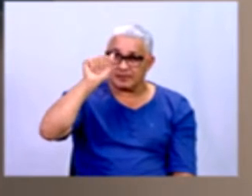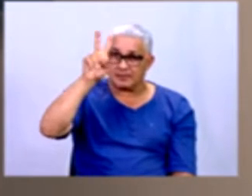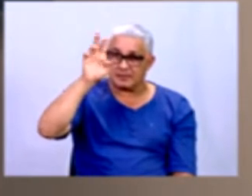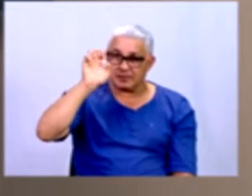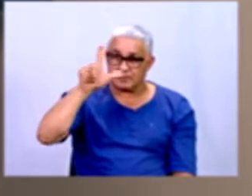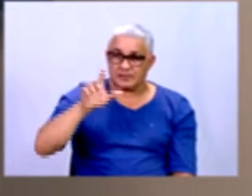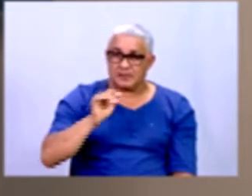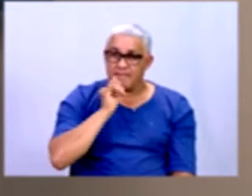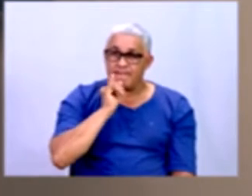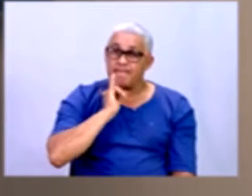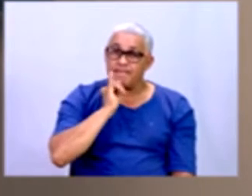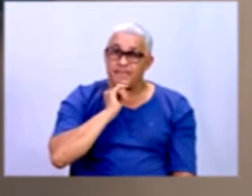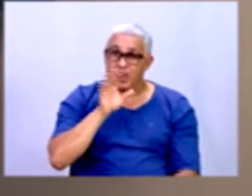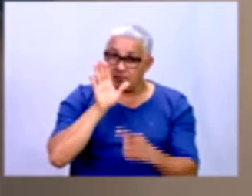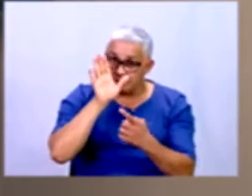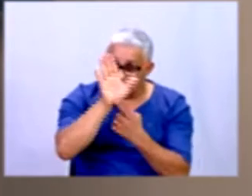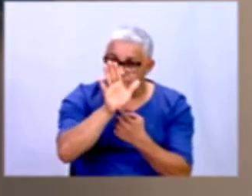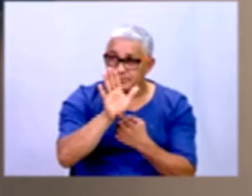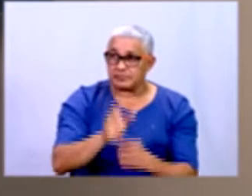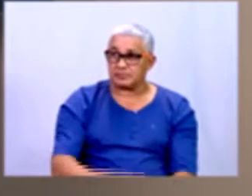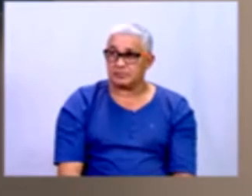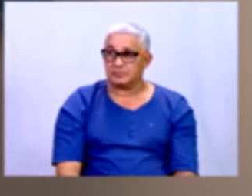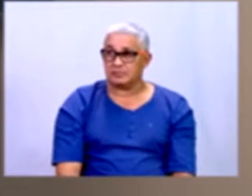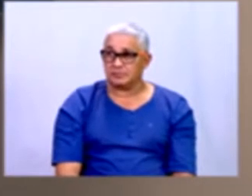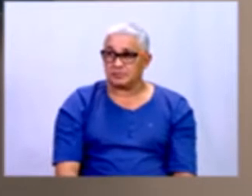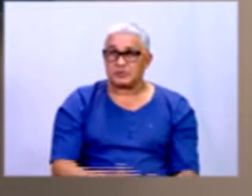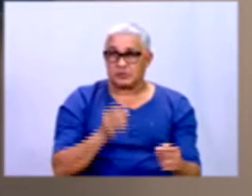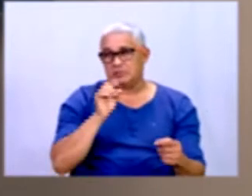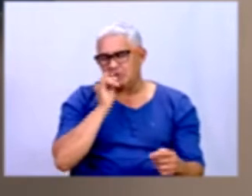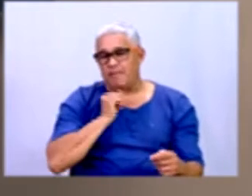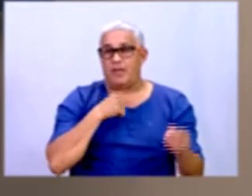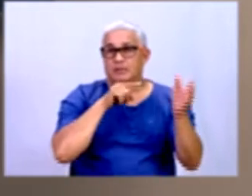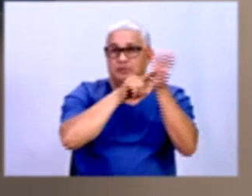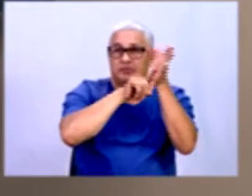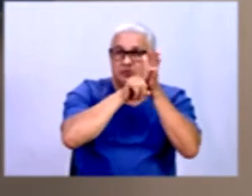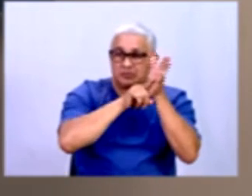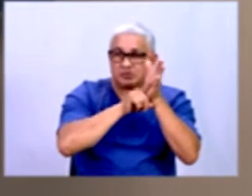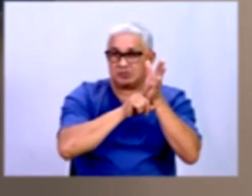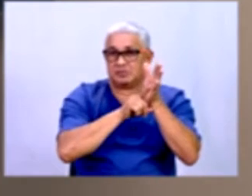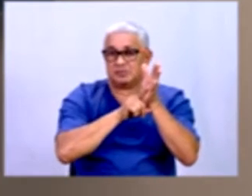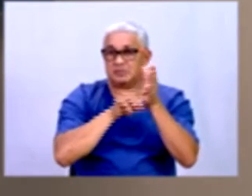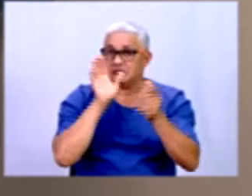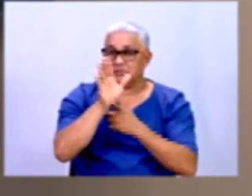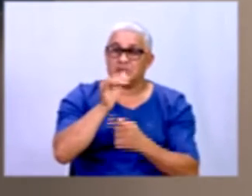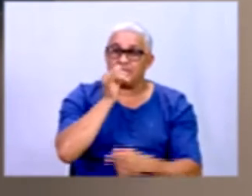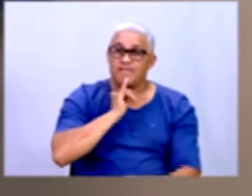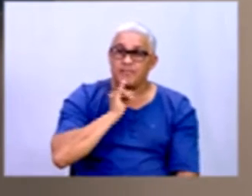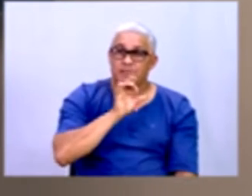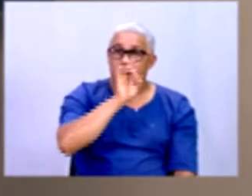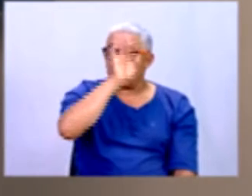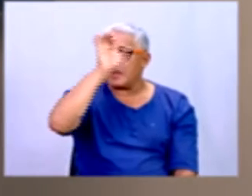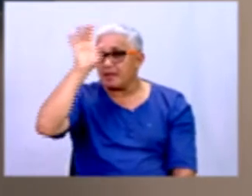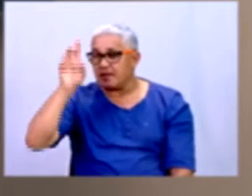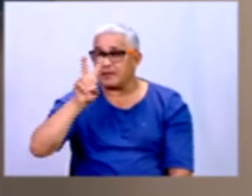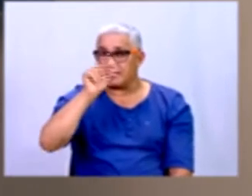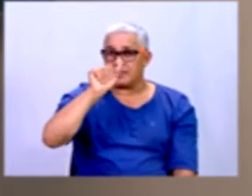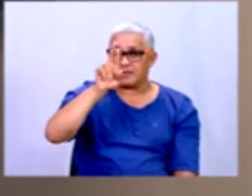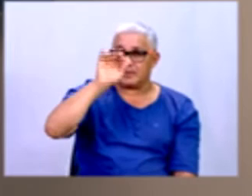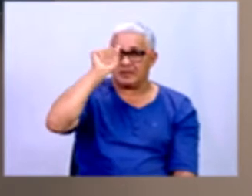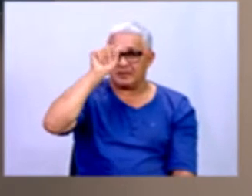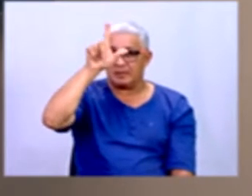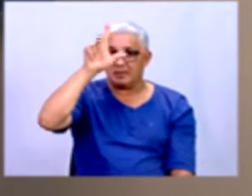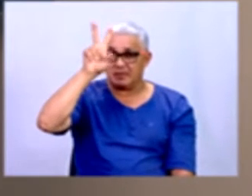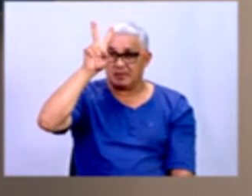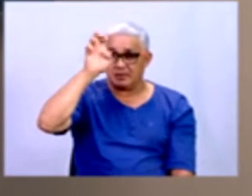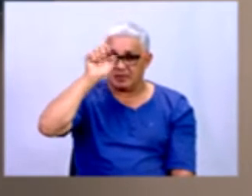entrar num exemplo, como se a gente tivesse feito uma... A gente vai fazer uma pesquisa e a gente vai dar um exemplo de cada tipo de variável para vocês